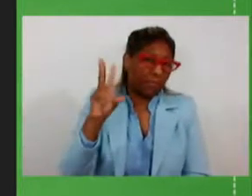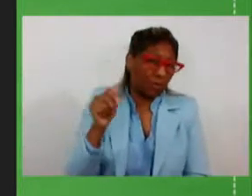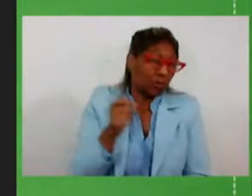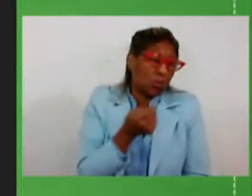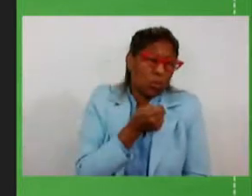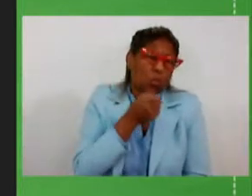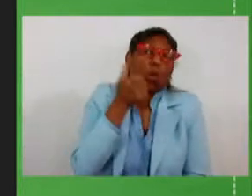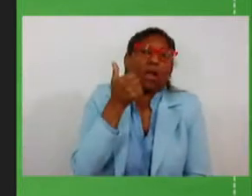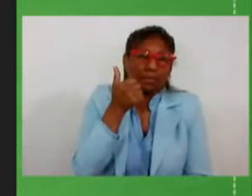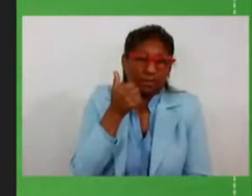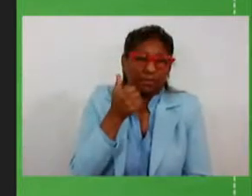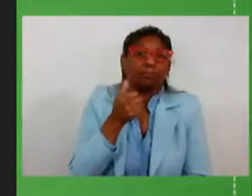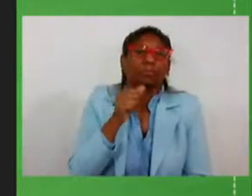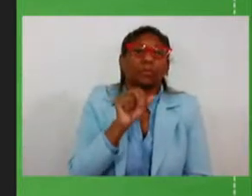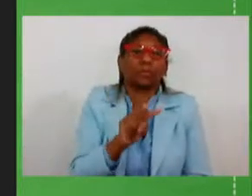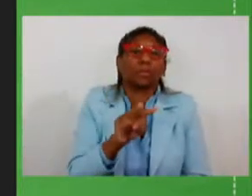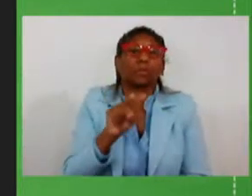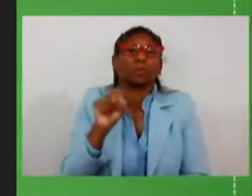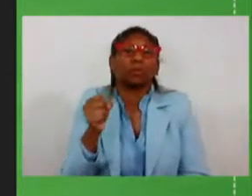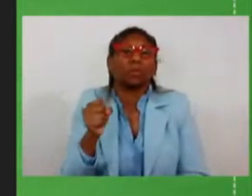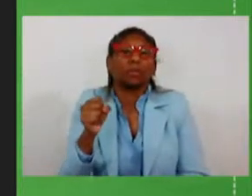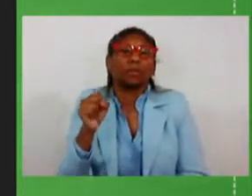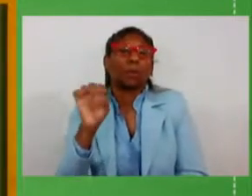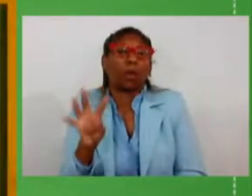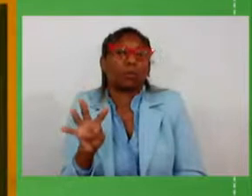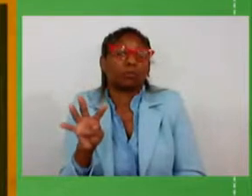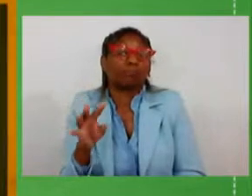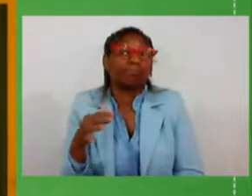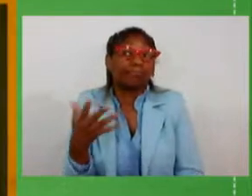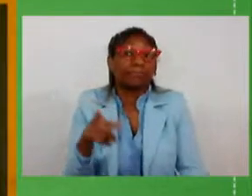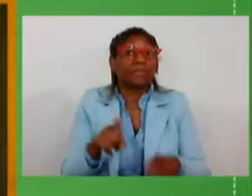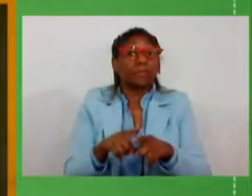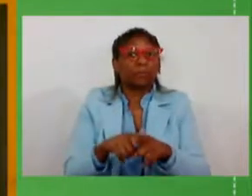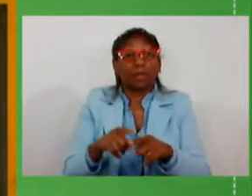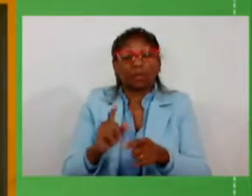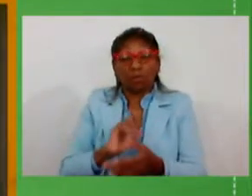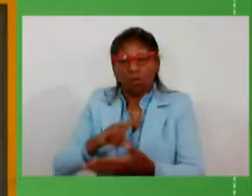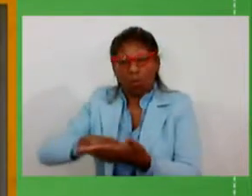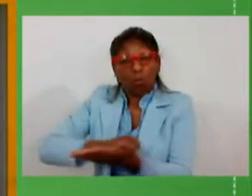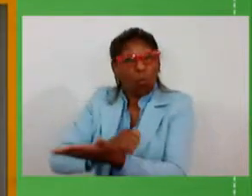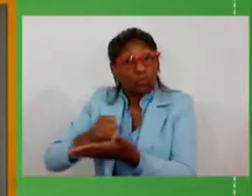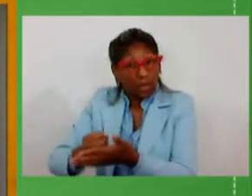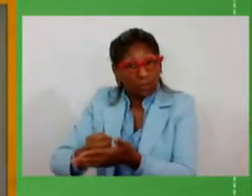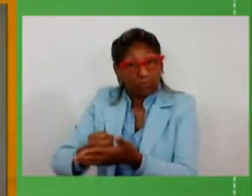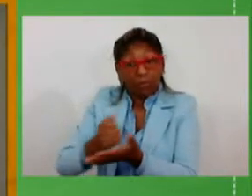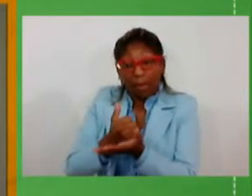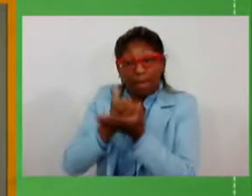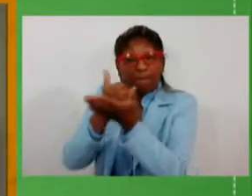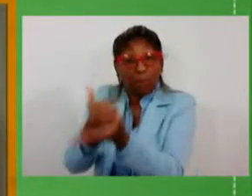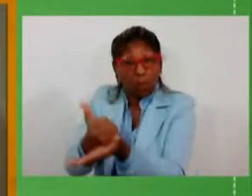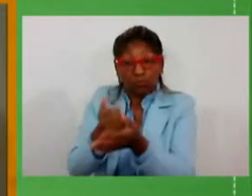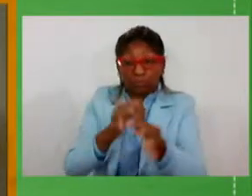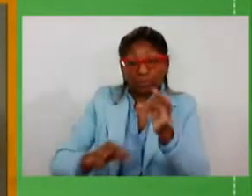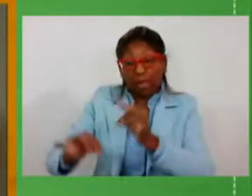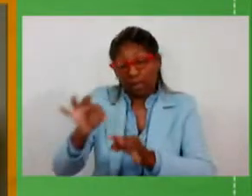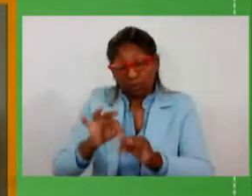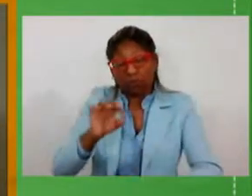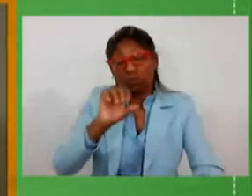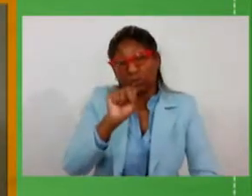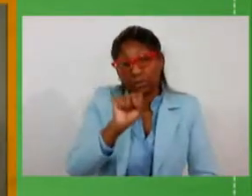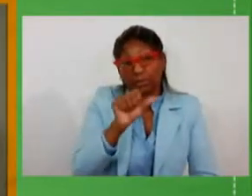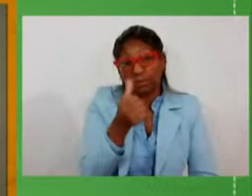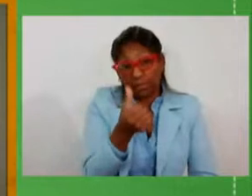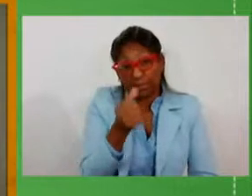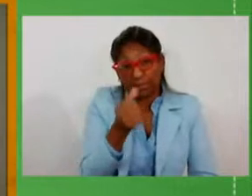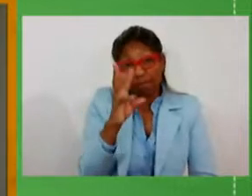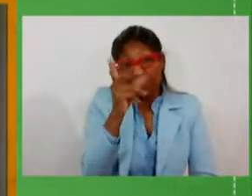Além disso, nos contratos de apoio técnico, nos projetos, o Estado investirá 86 milhões de